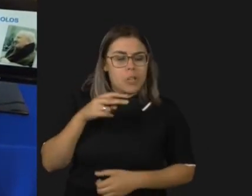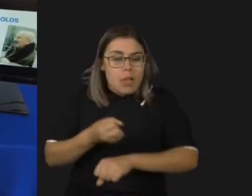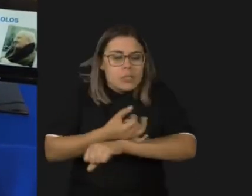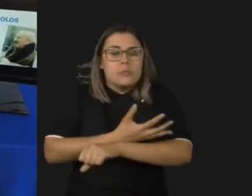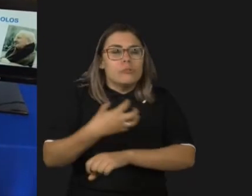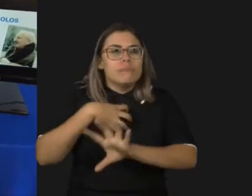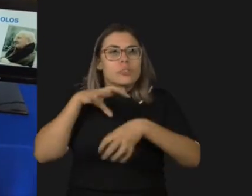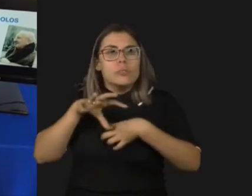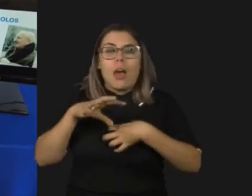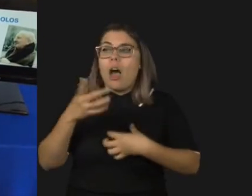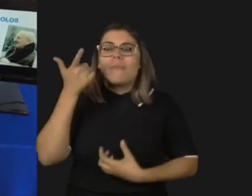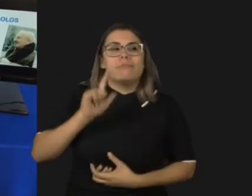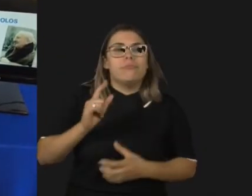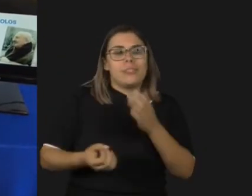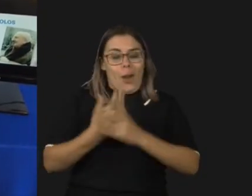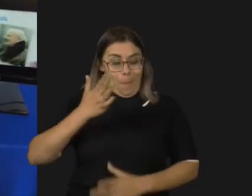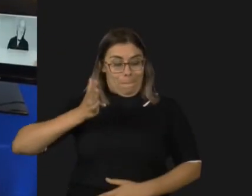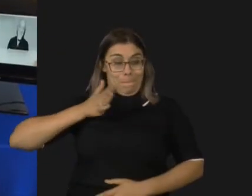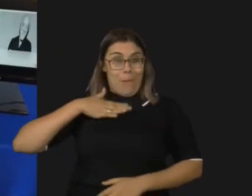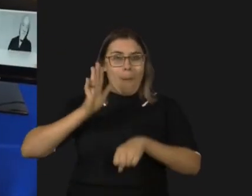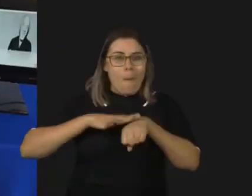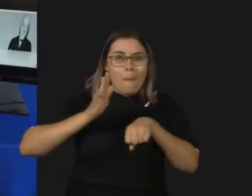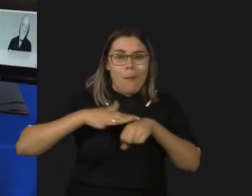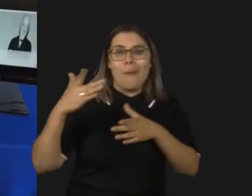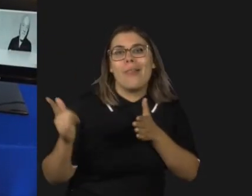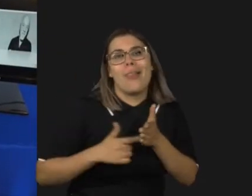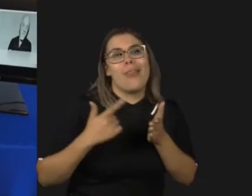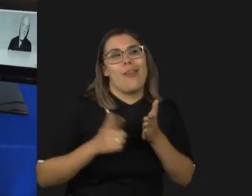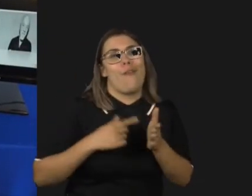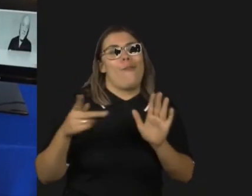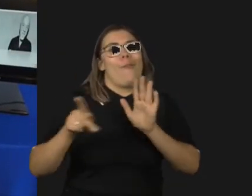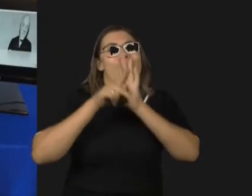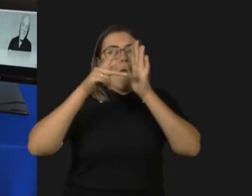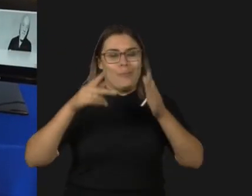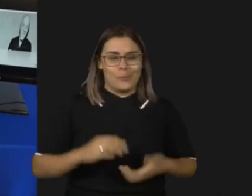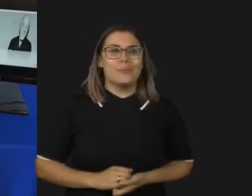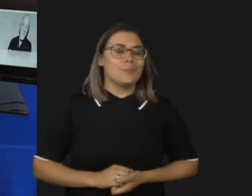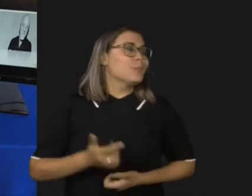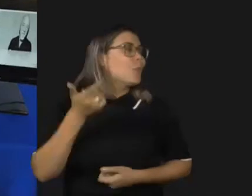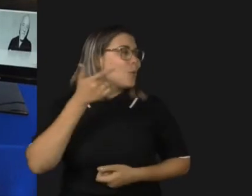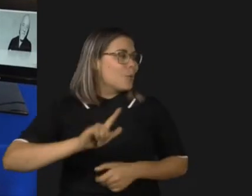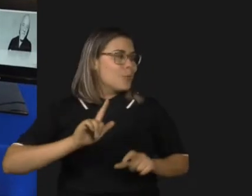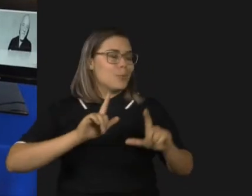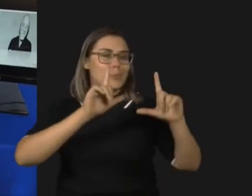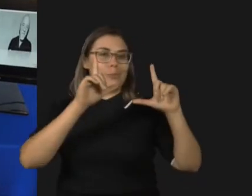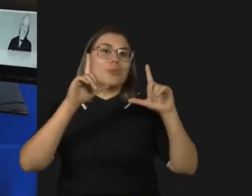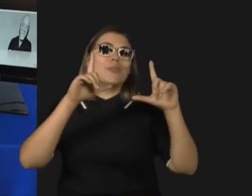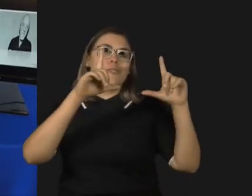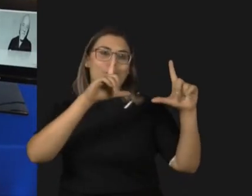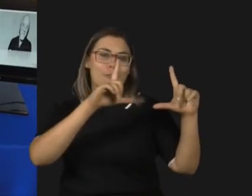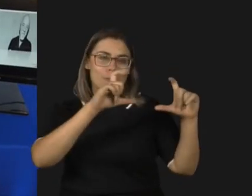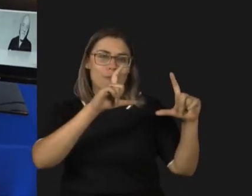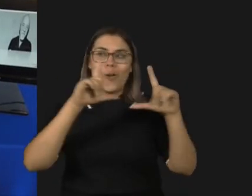e evoluindo eu também evoluí na música eu trouxe duas imagens de ídolos musicais